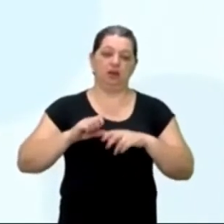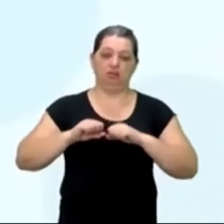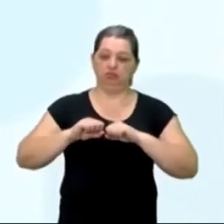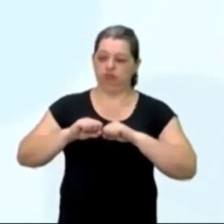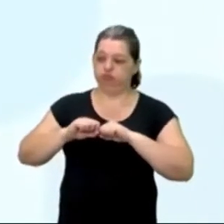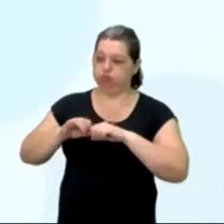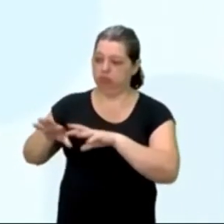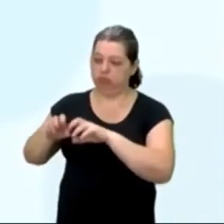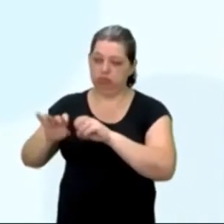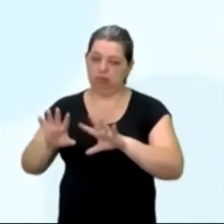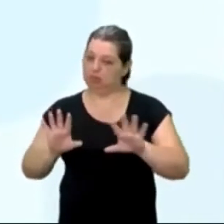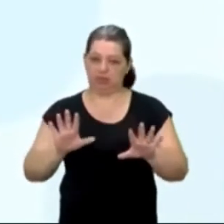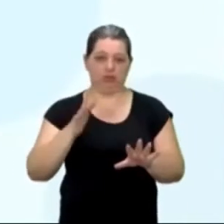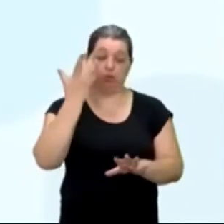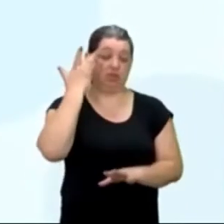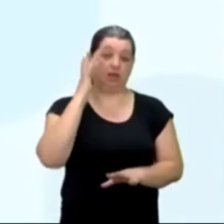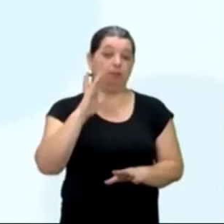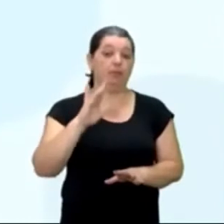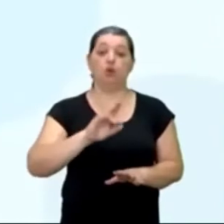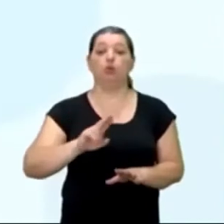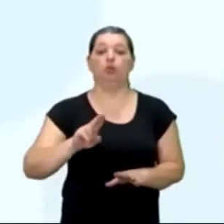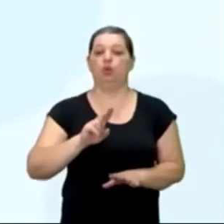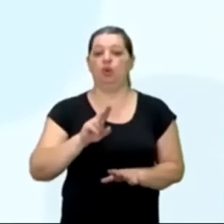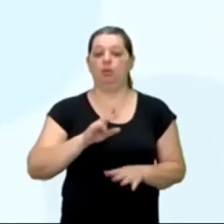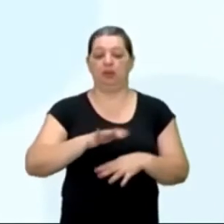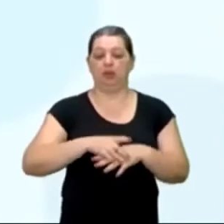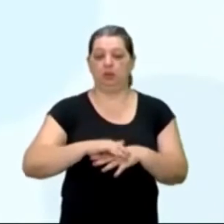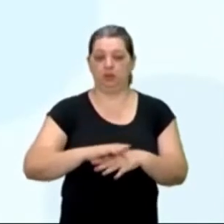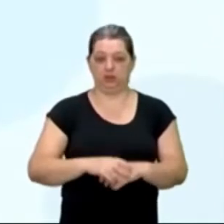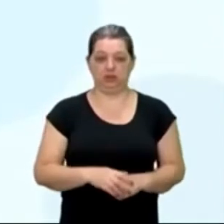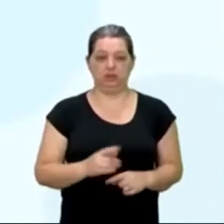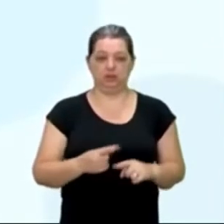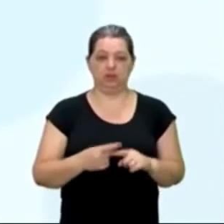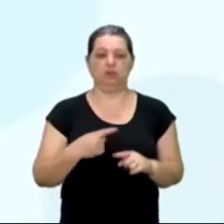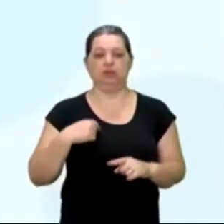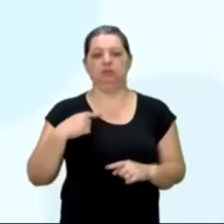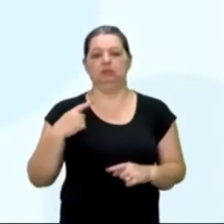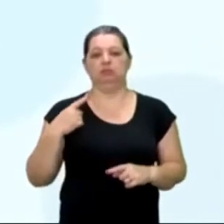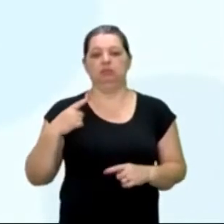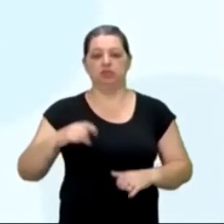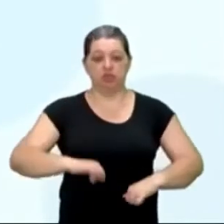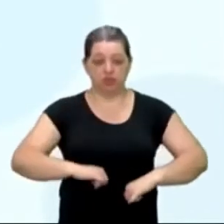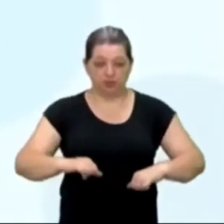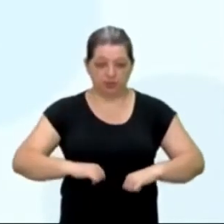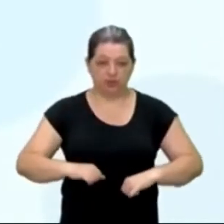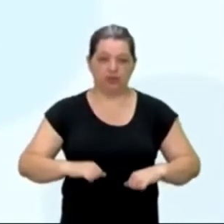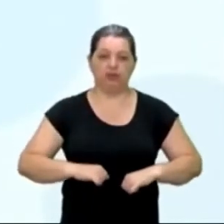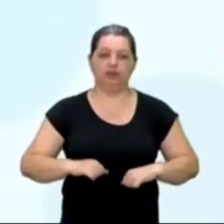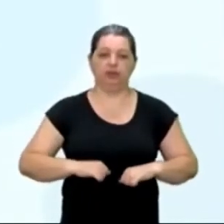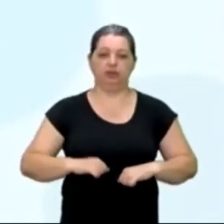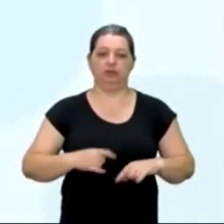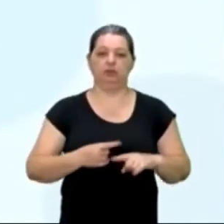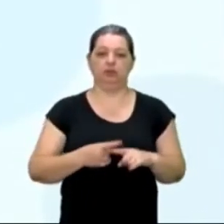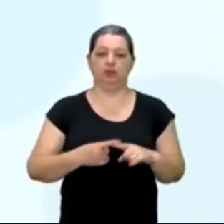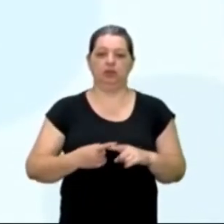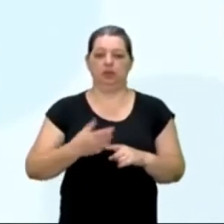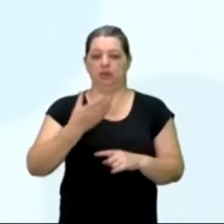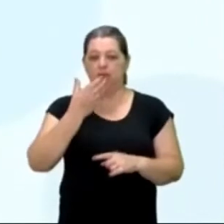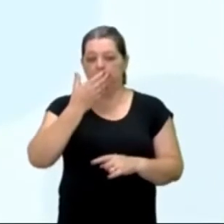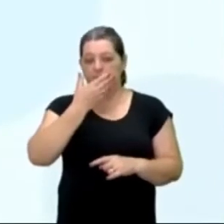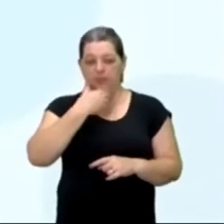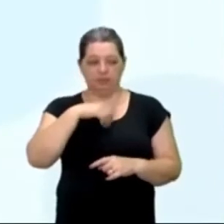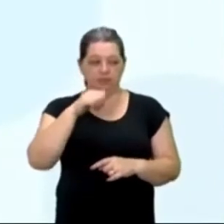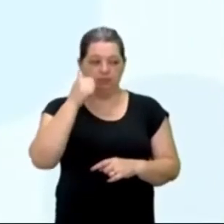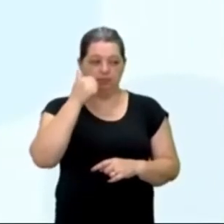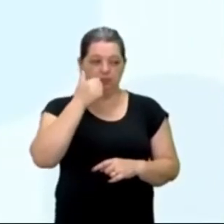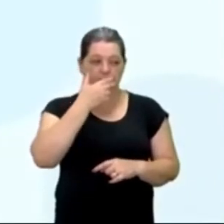doença é essa. Estava em conflito pessoal pelos pais estarem passando por um divórcio sendo um casal já idoso. Os pais idosos estavam se